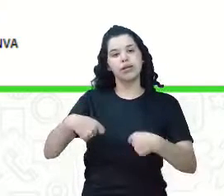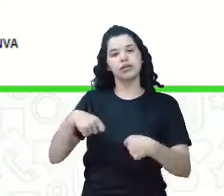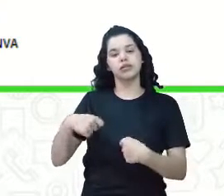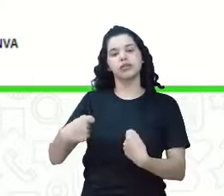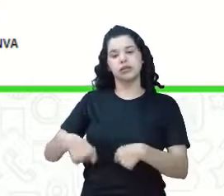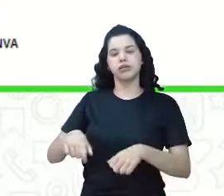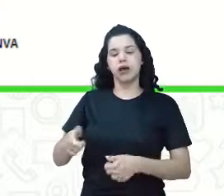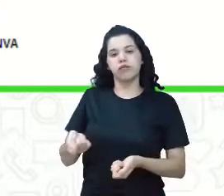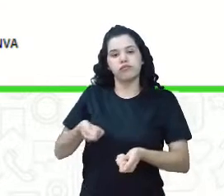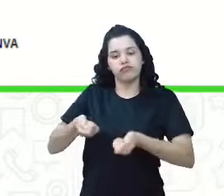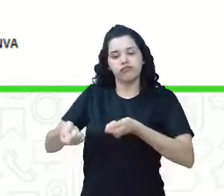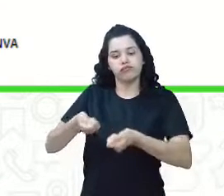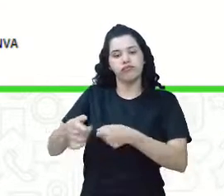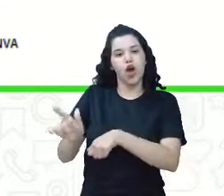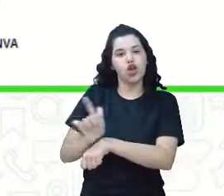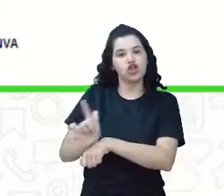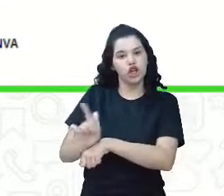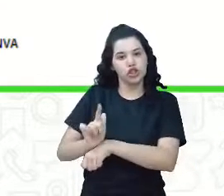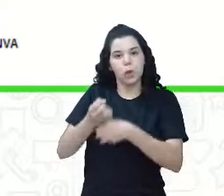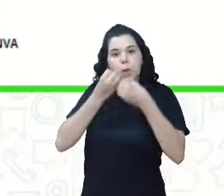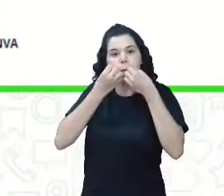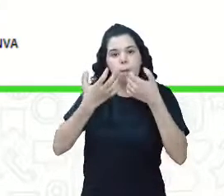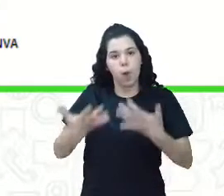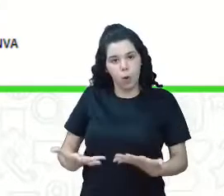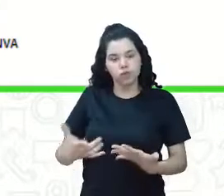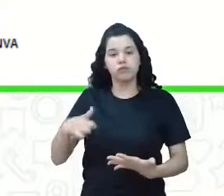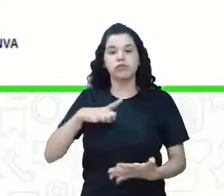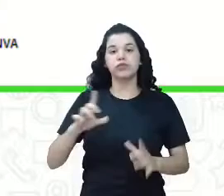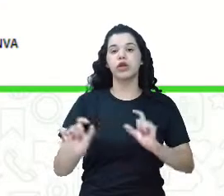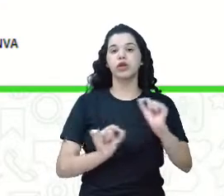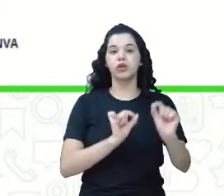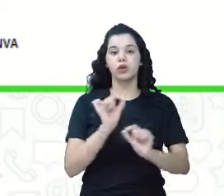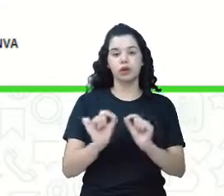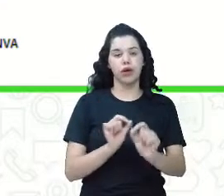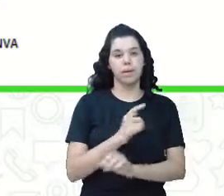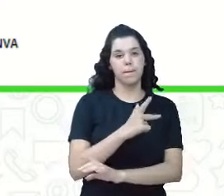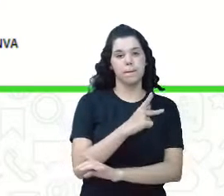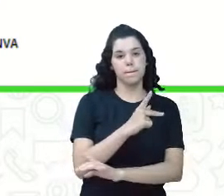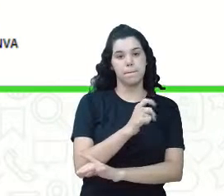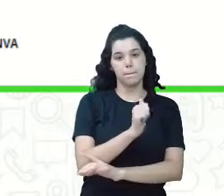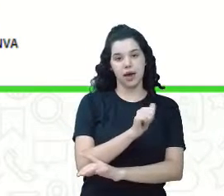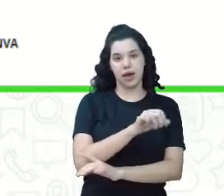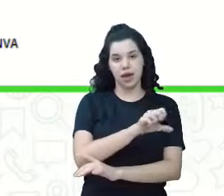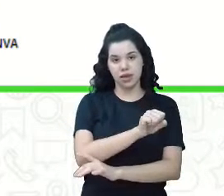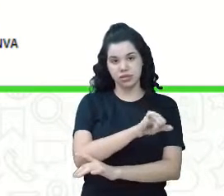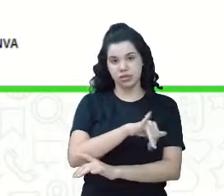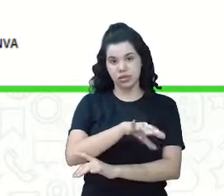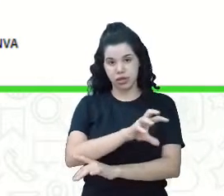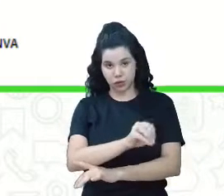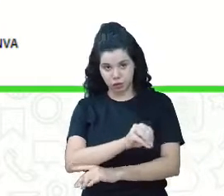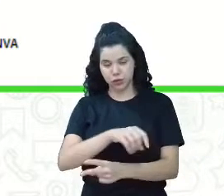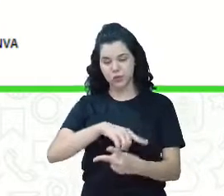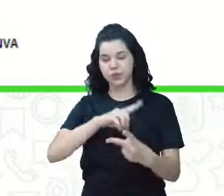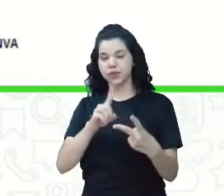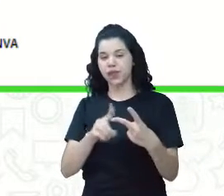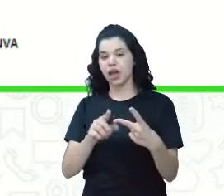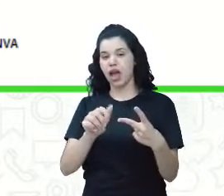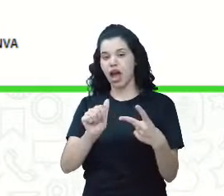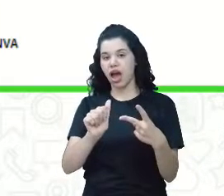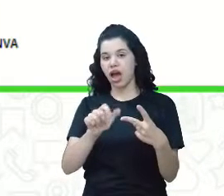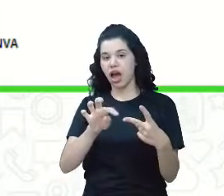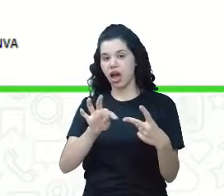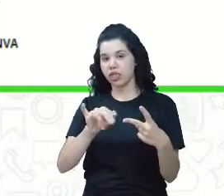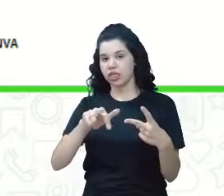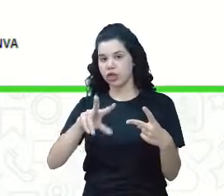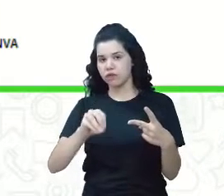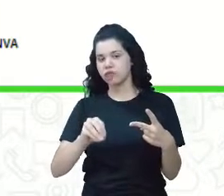administração. Existe o passivo e o ativo dentre eles, funções como obrigações